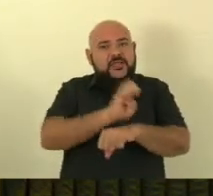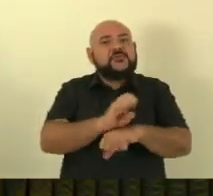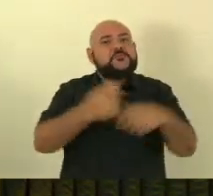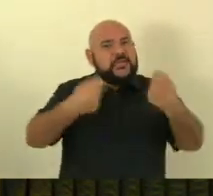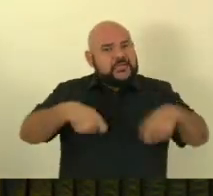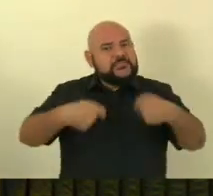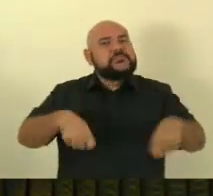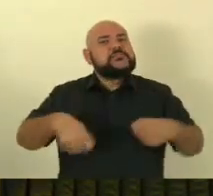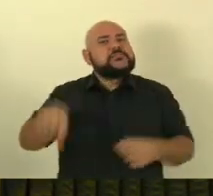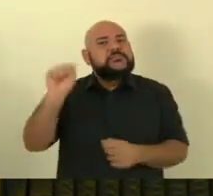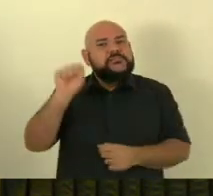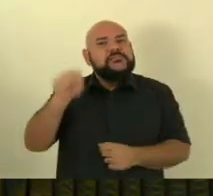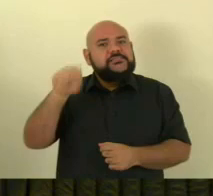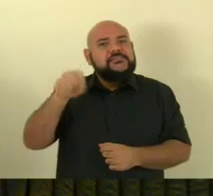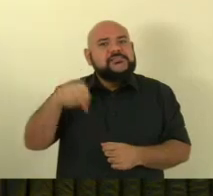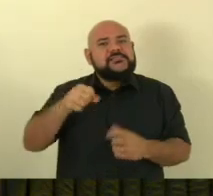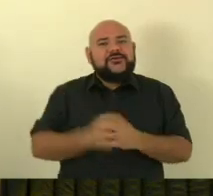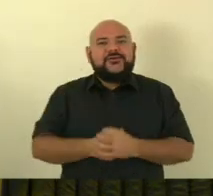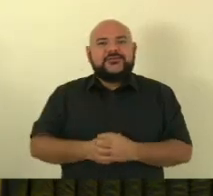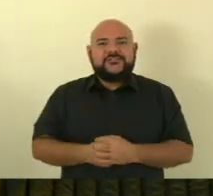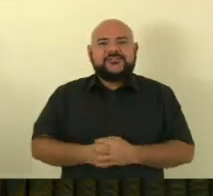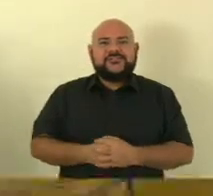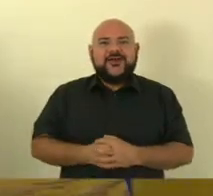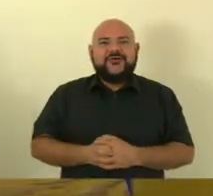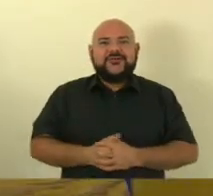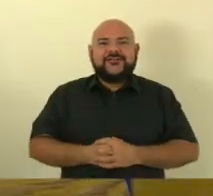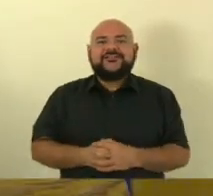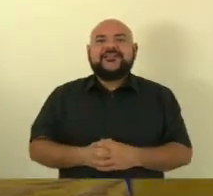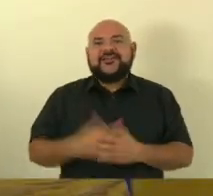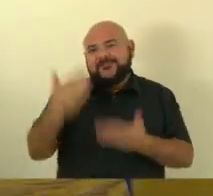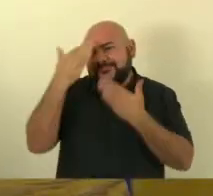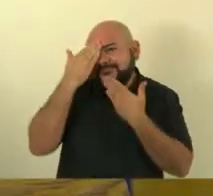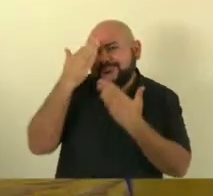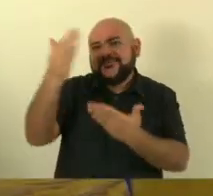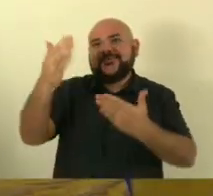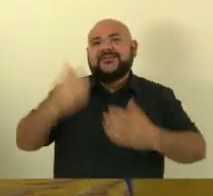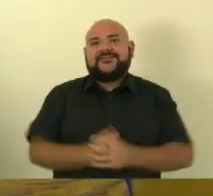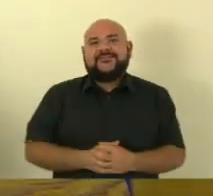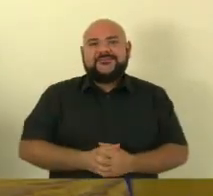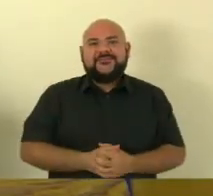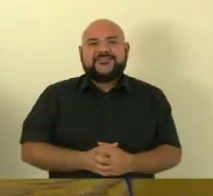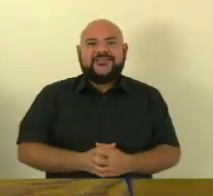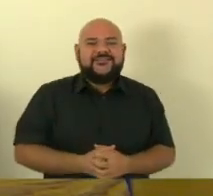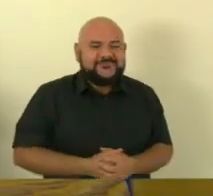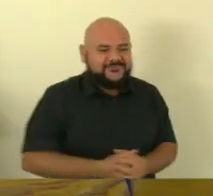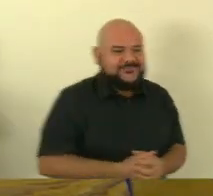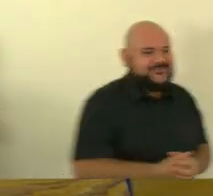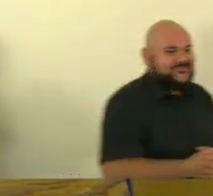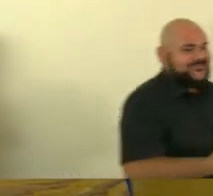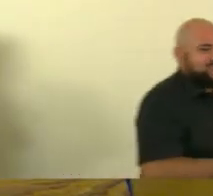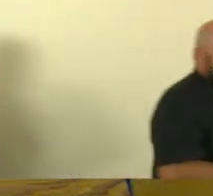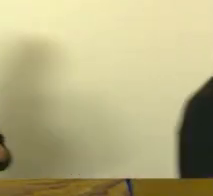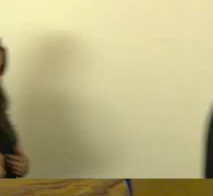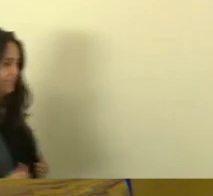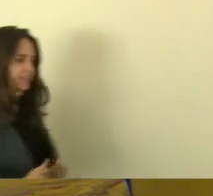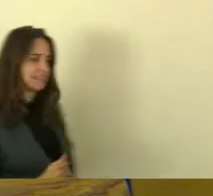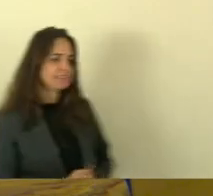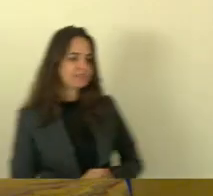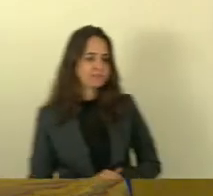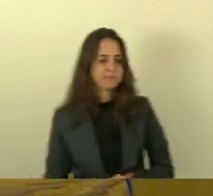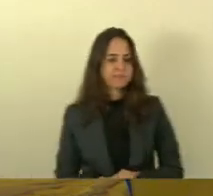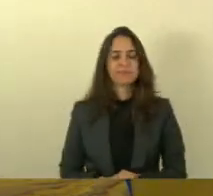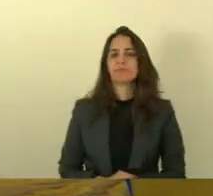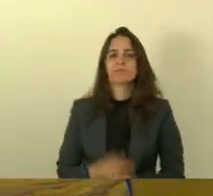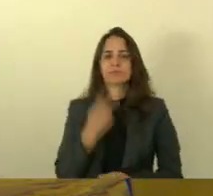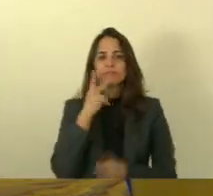essas profissionais muito obrigado pelo seu a parte excelente coronel você falou uma verdade você tocou num